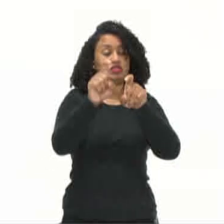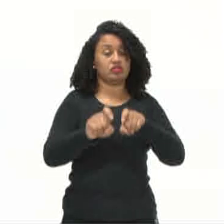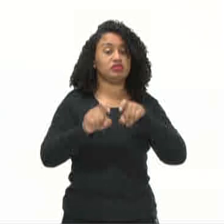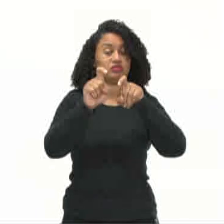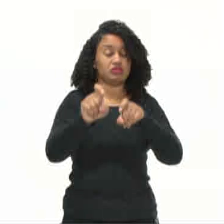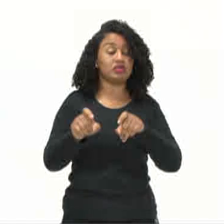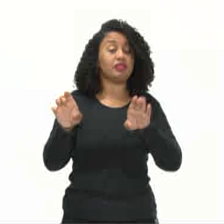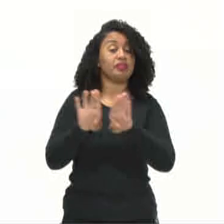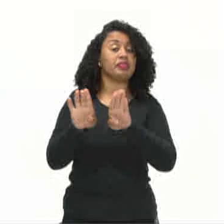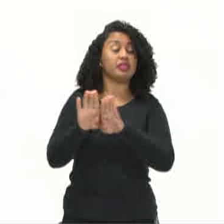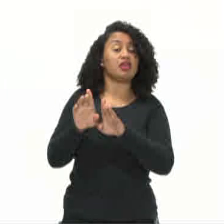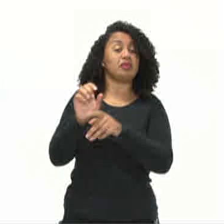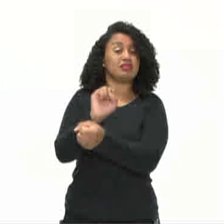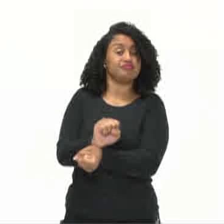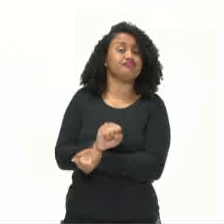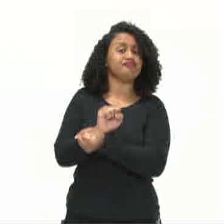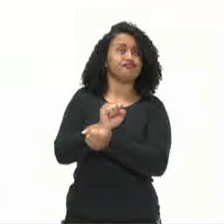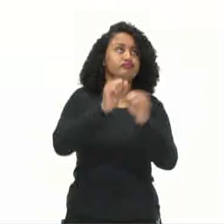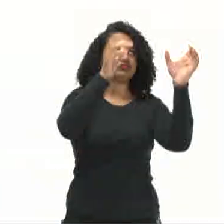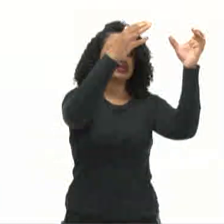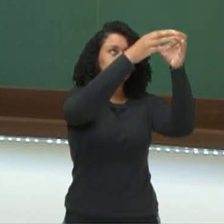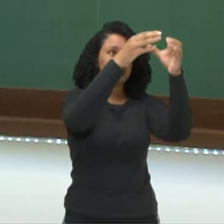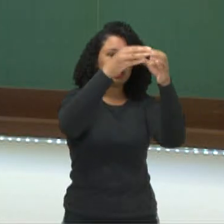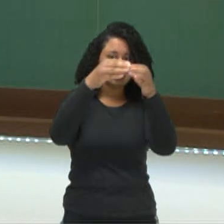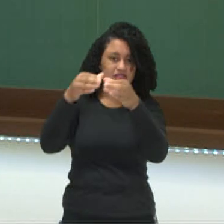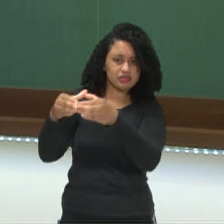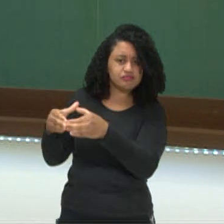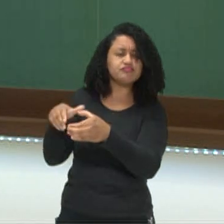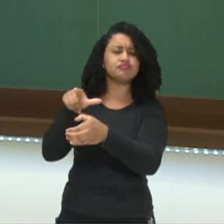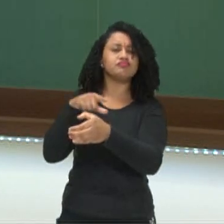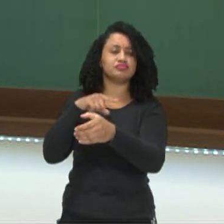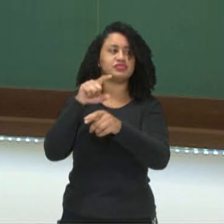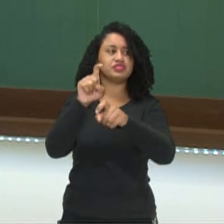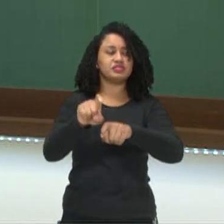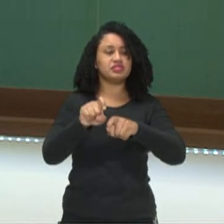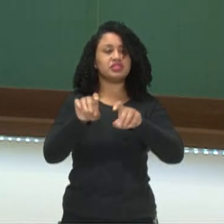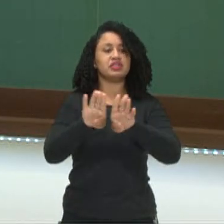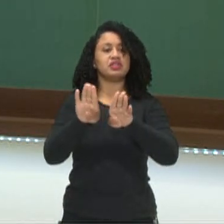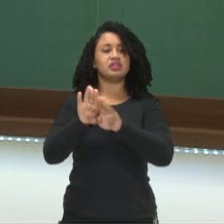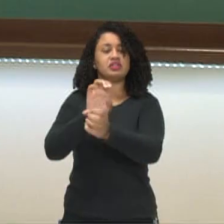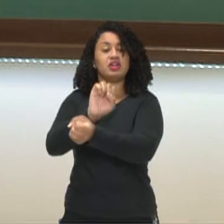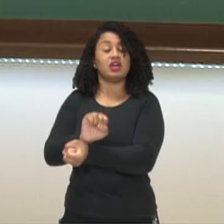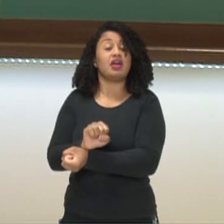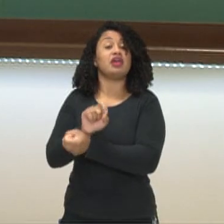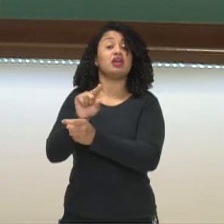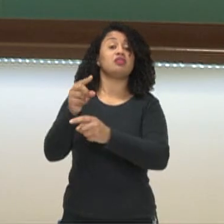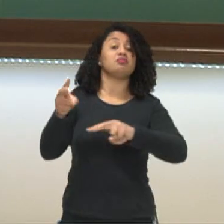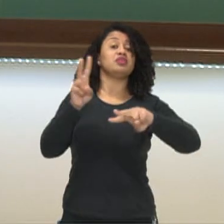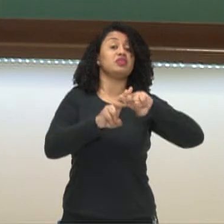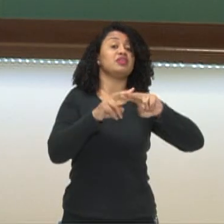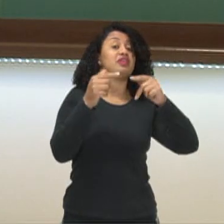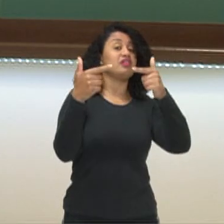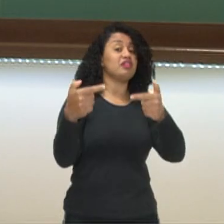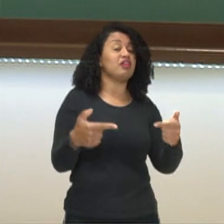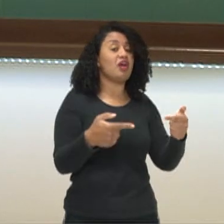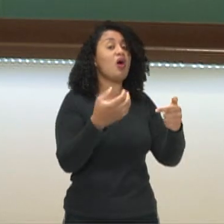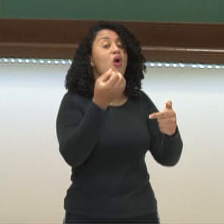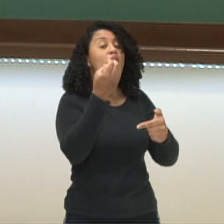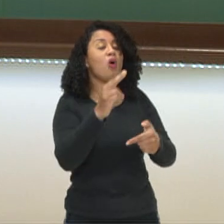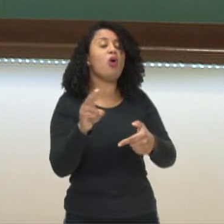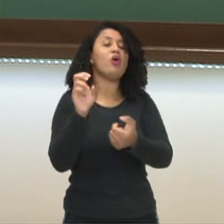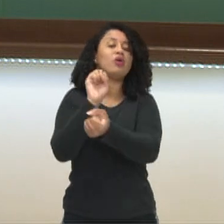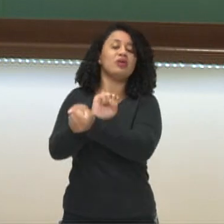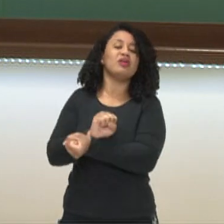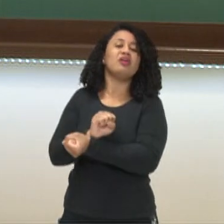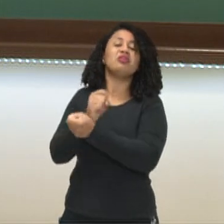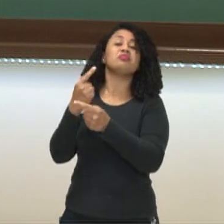e escravizados, que geralmente eram prisioneiros de guerra ou escravidão